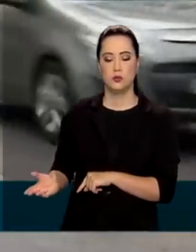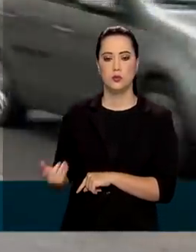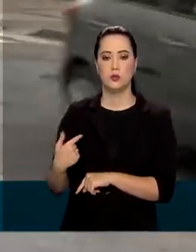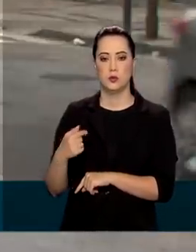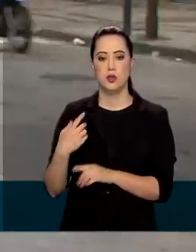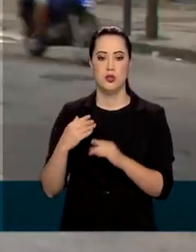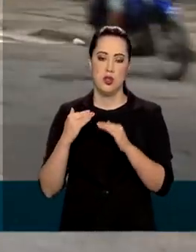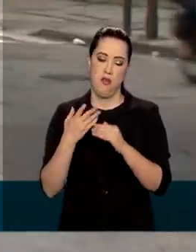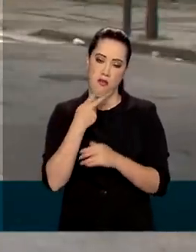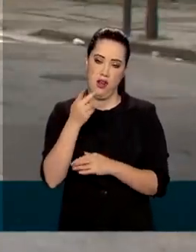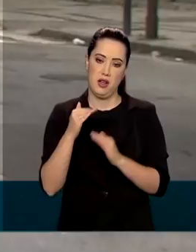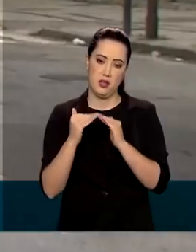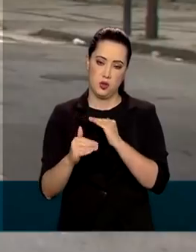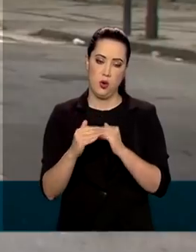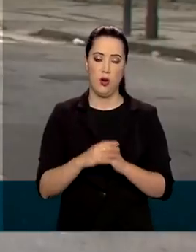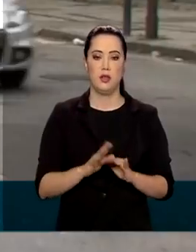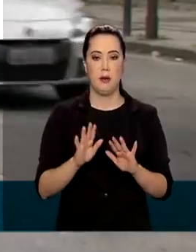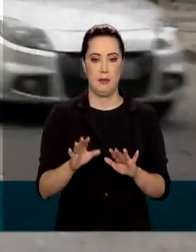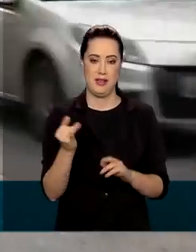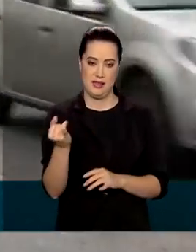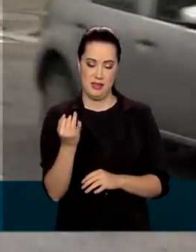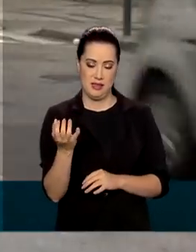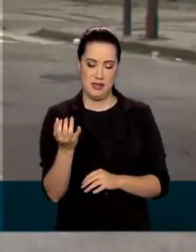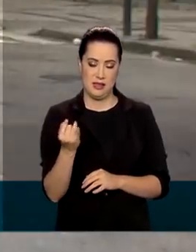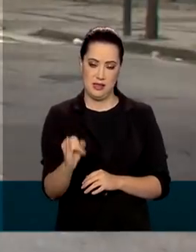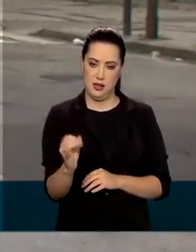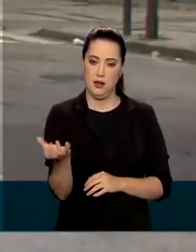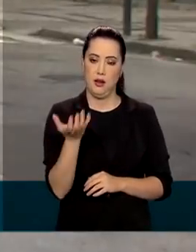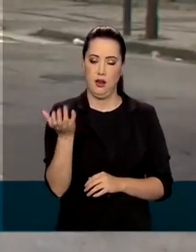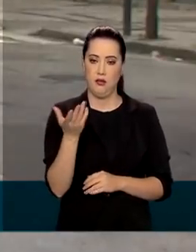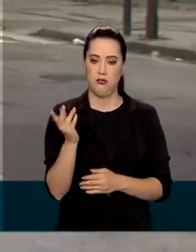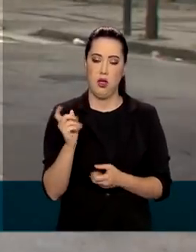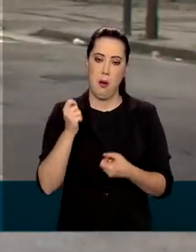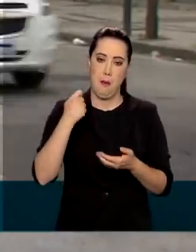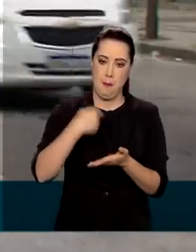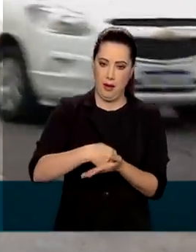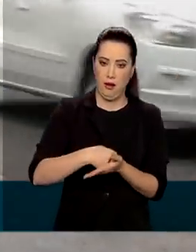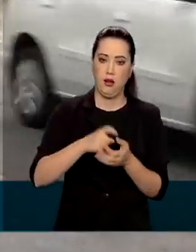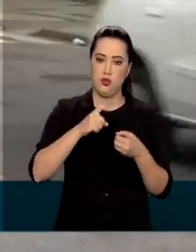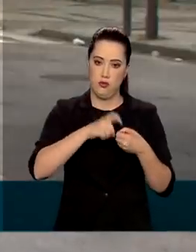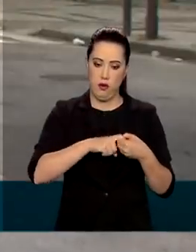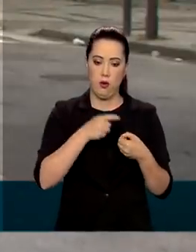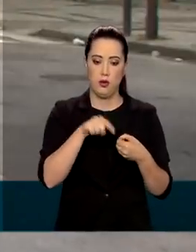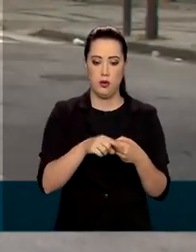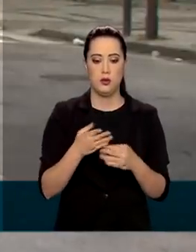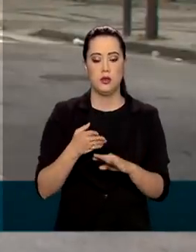de dezembro. Para quem for fazer a devolução do dinheiro, basta entrar no site